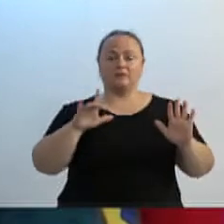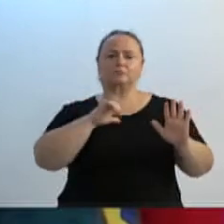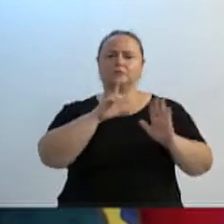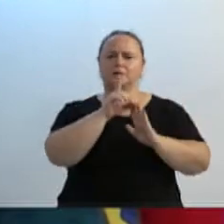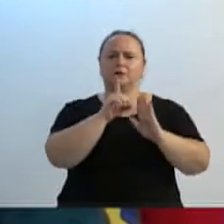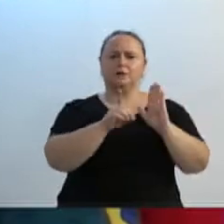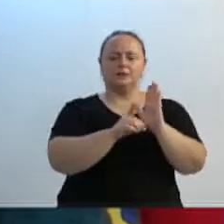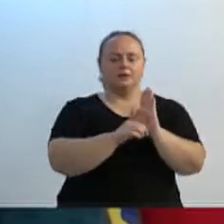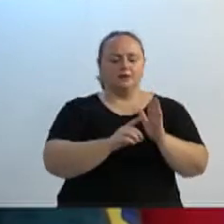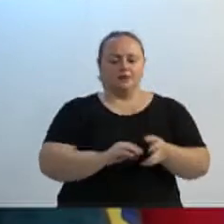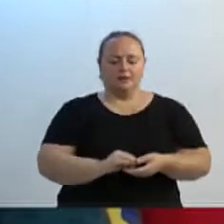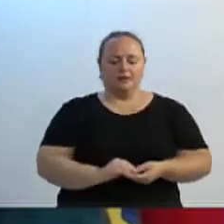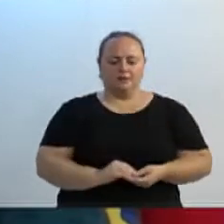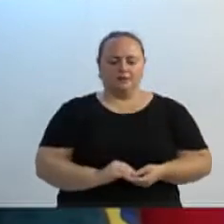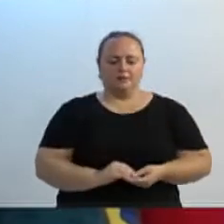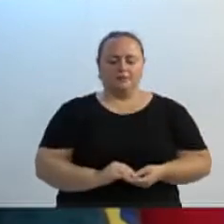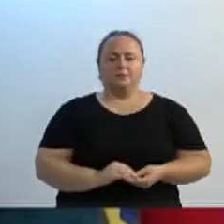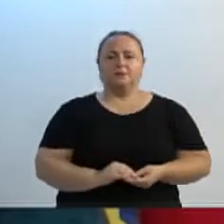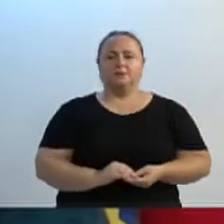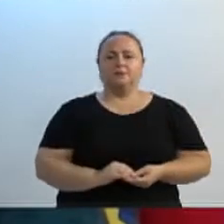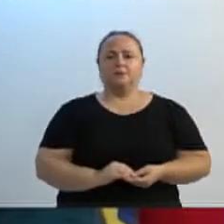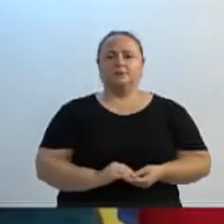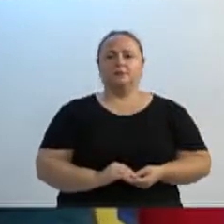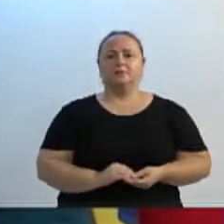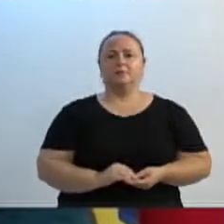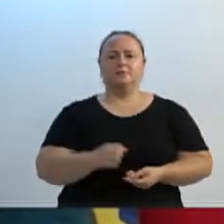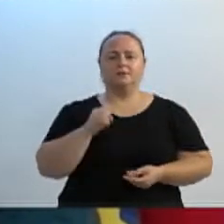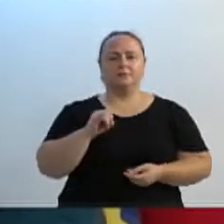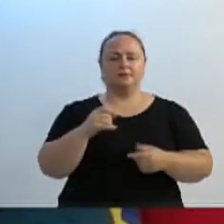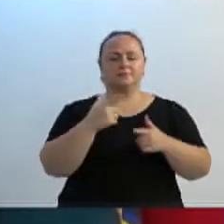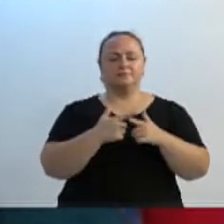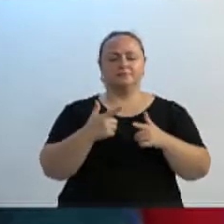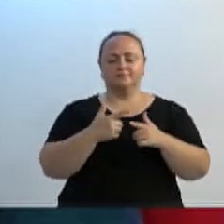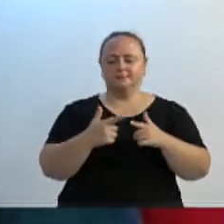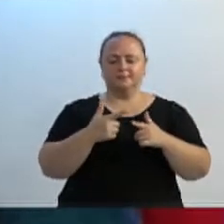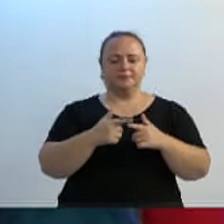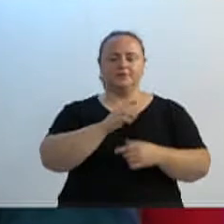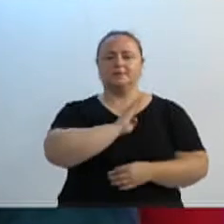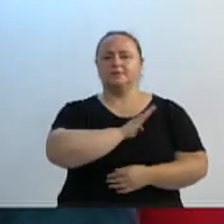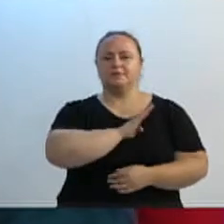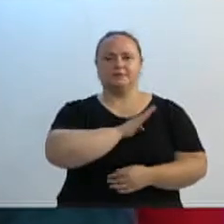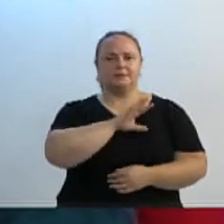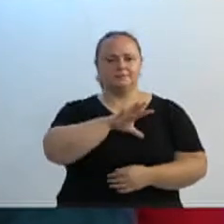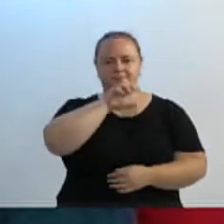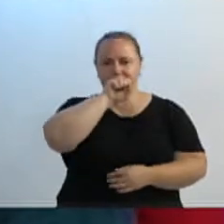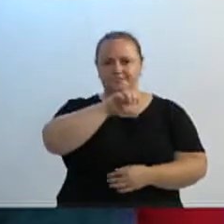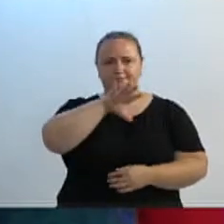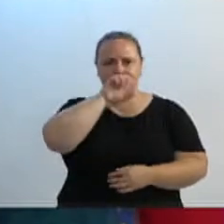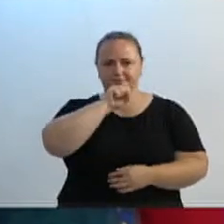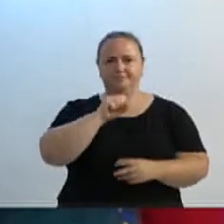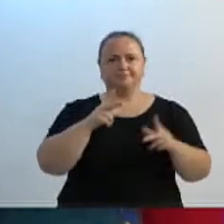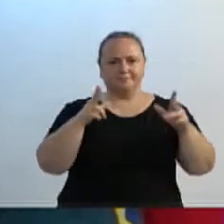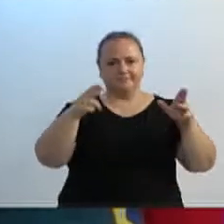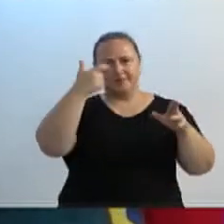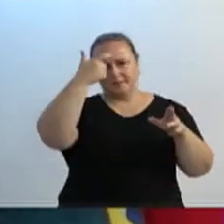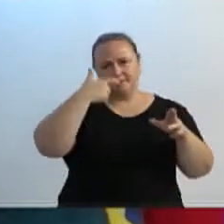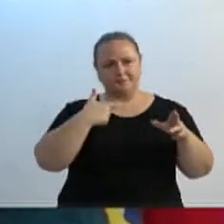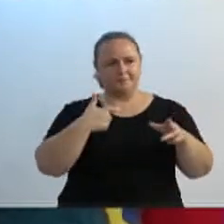decreto ao qual beneficia quem tem problema cardíaco e respiração, que é o meu caso. Senhor presidente,